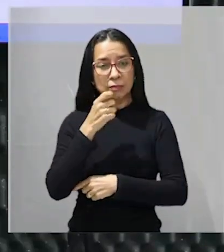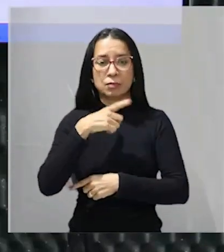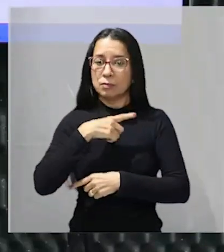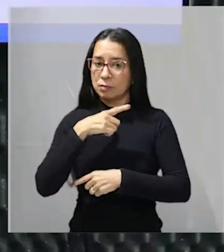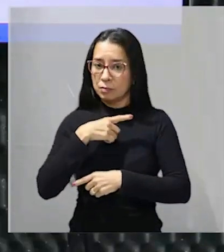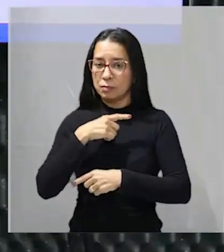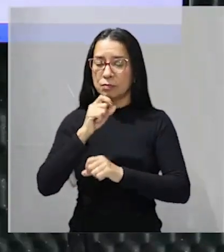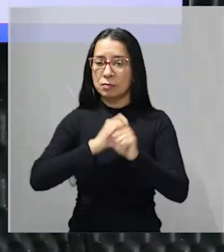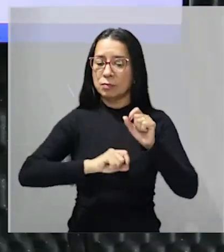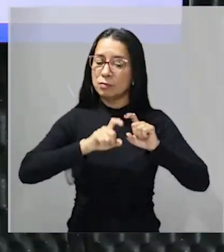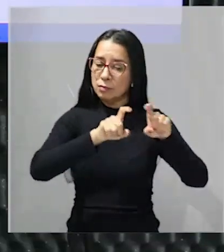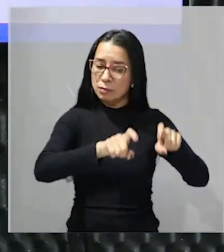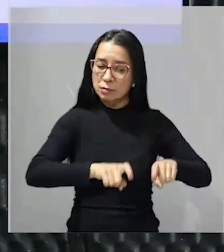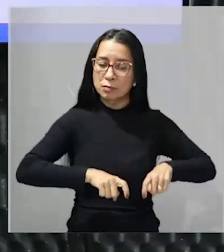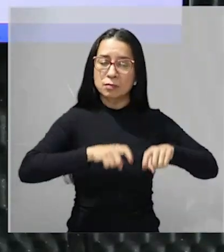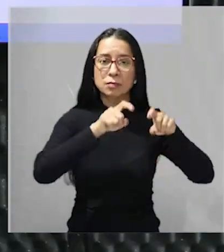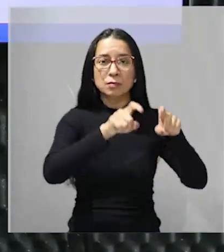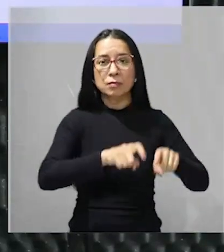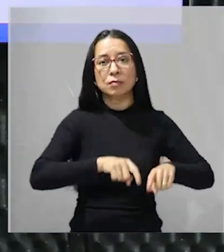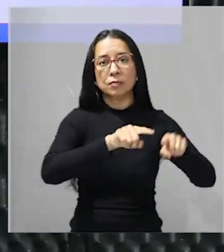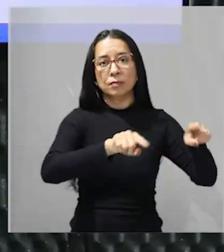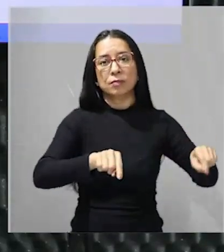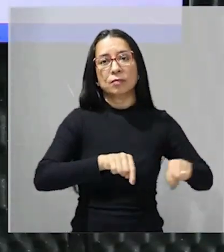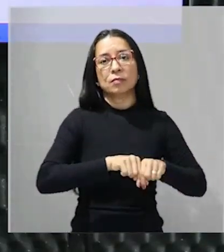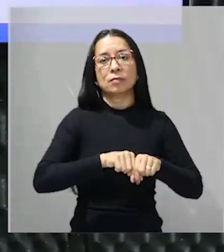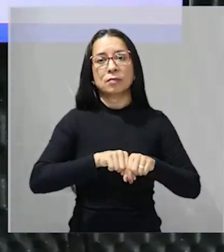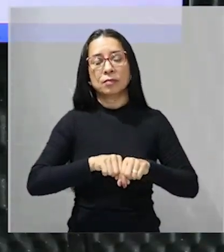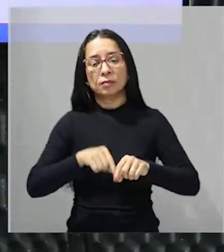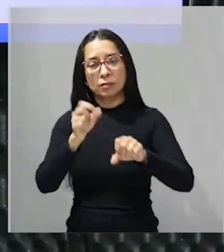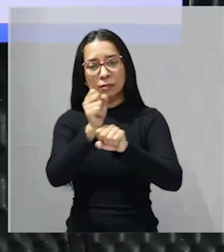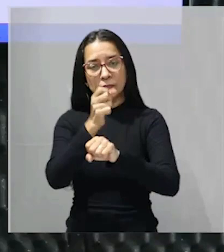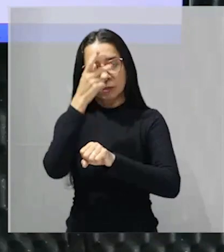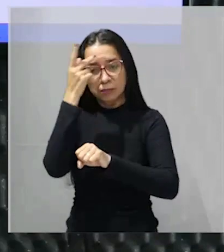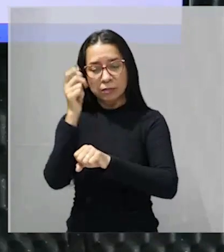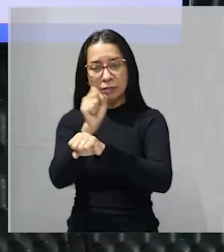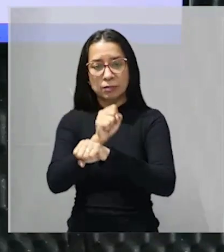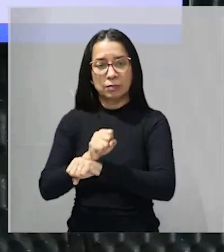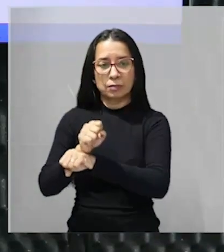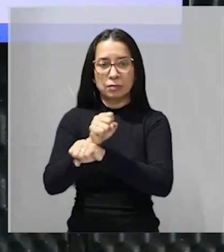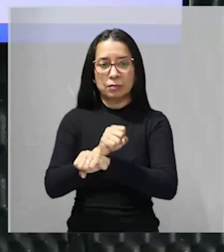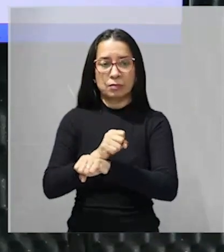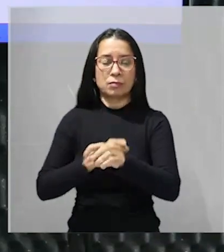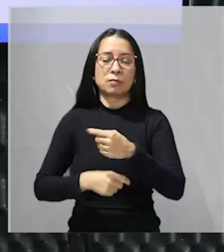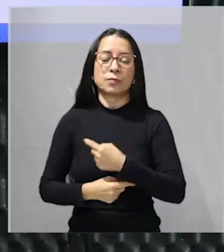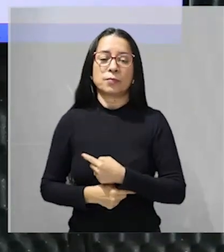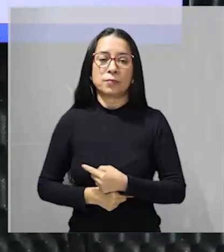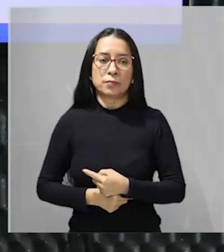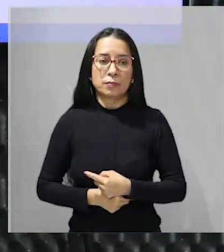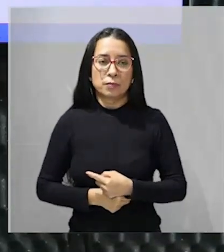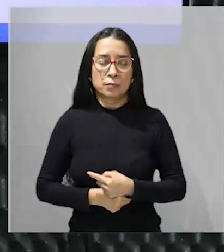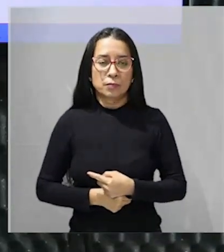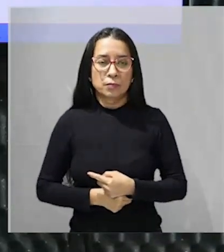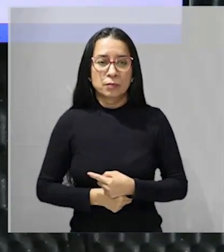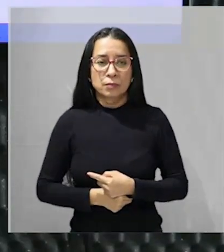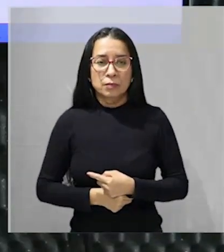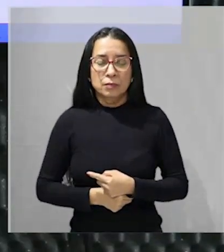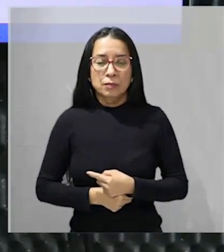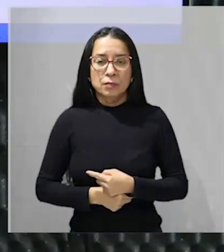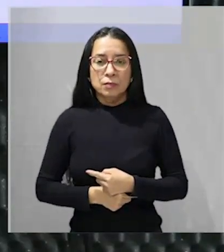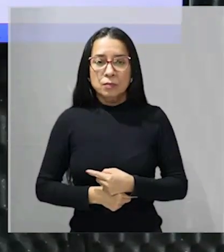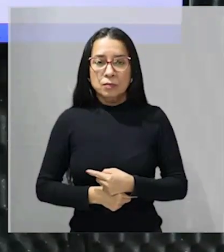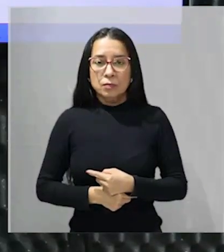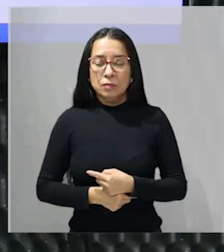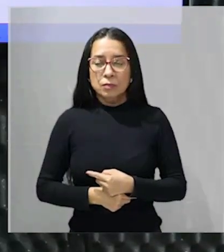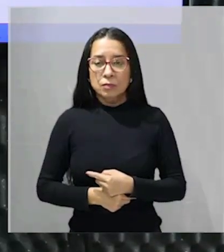de escravos antes evidentemente de abolir de ser favorável a abolição da escravidão então segundo o texto